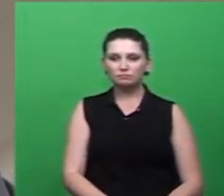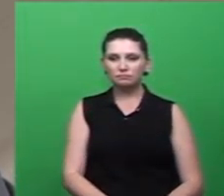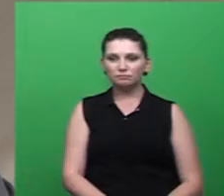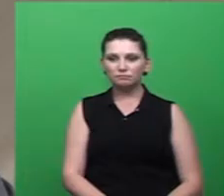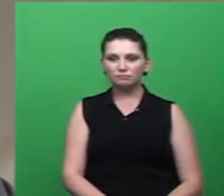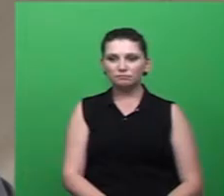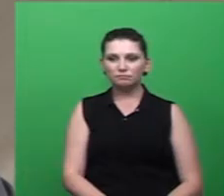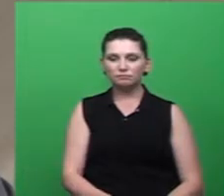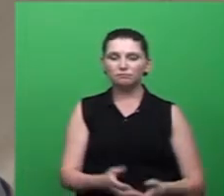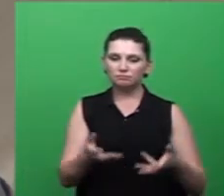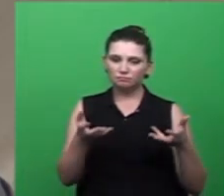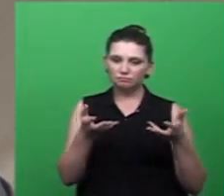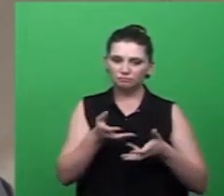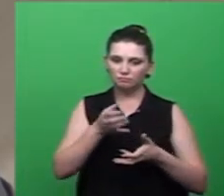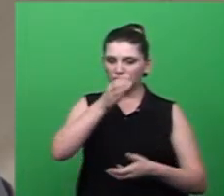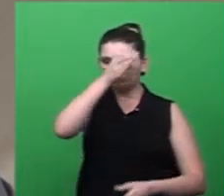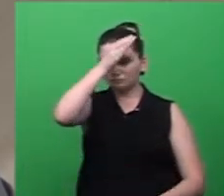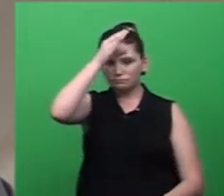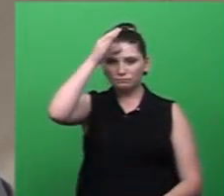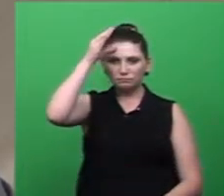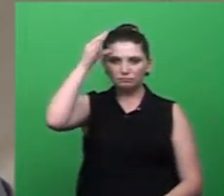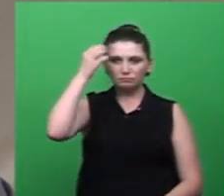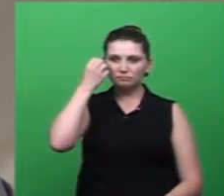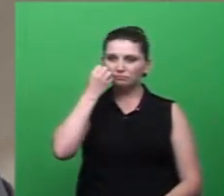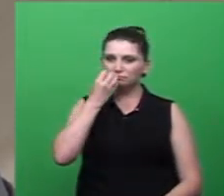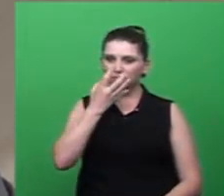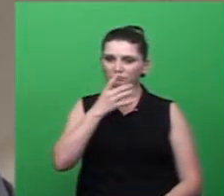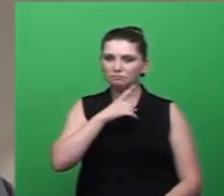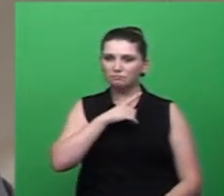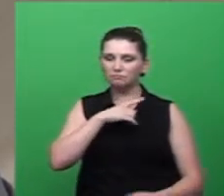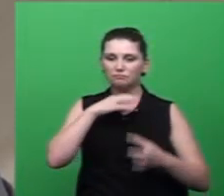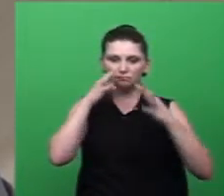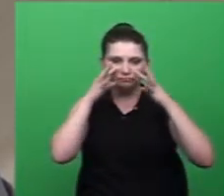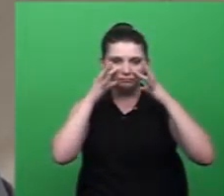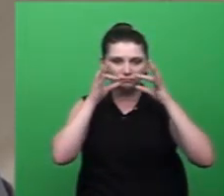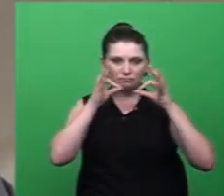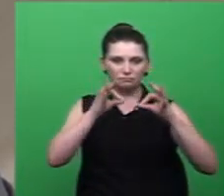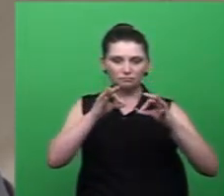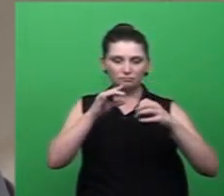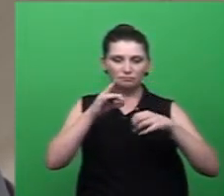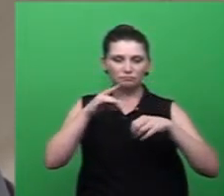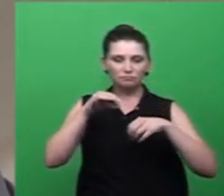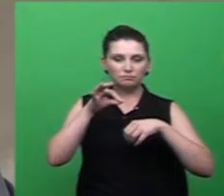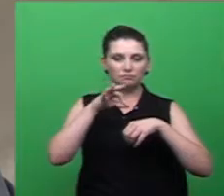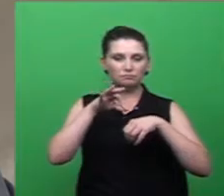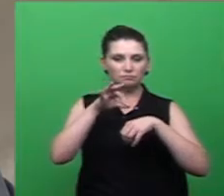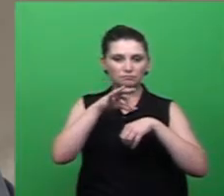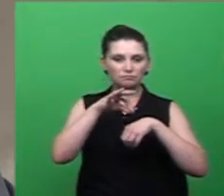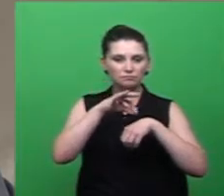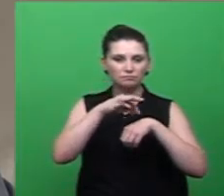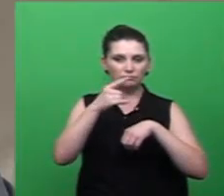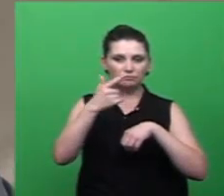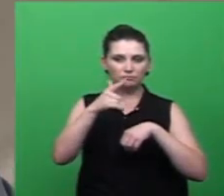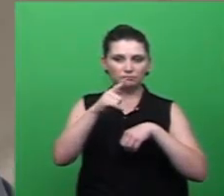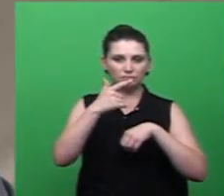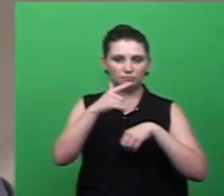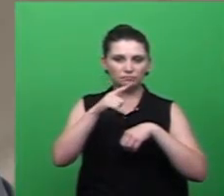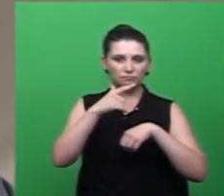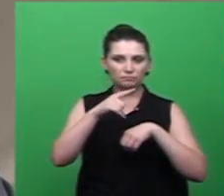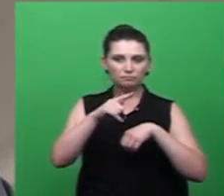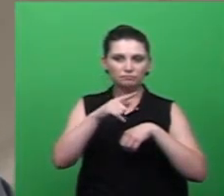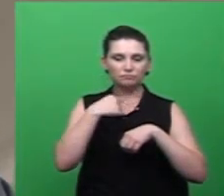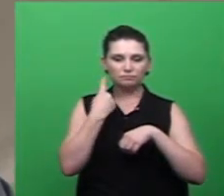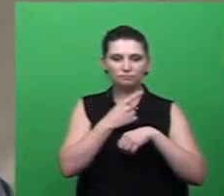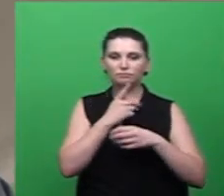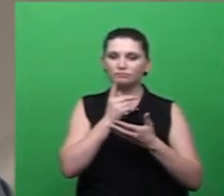que o Criciúma é uma cidade modelo em nível de atenção ao Aedes. A gente tem uma especificidade em